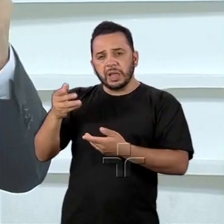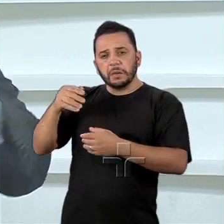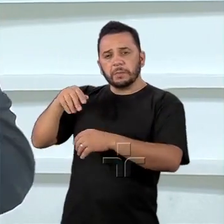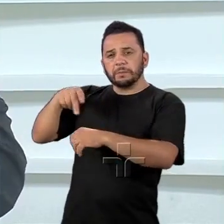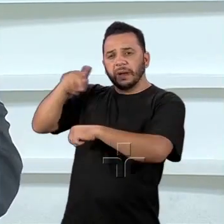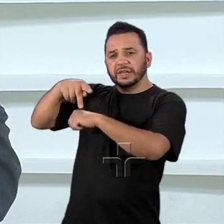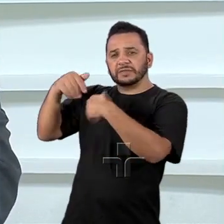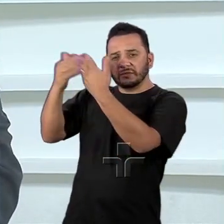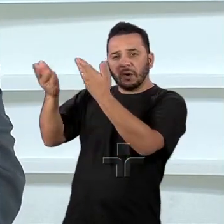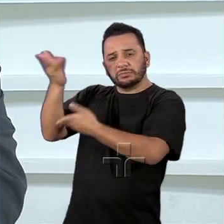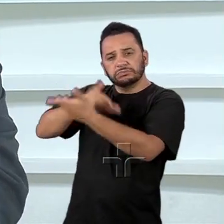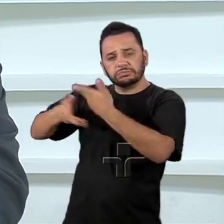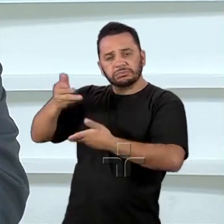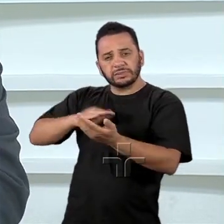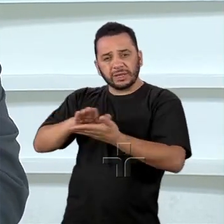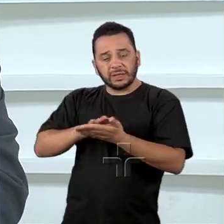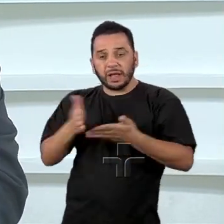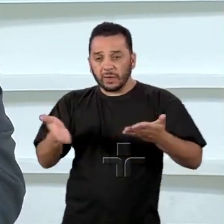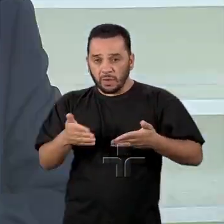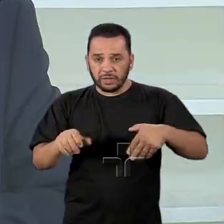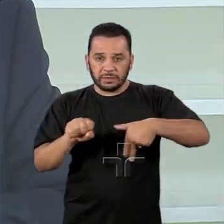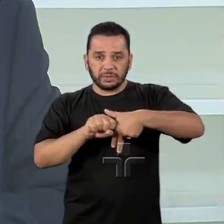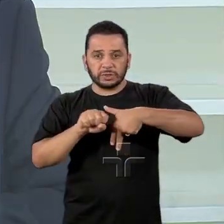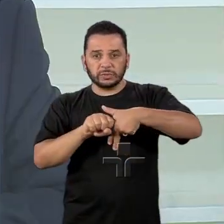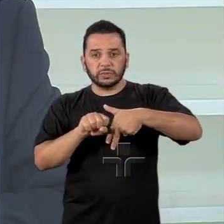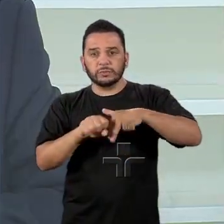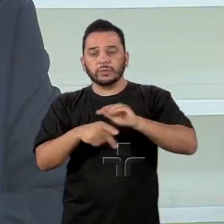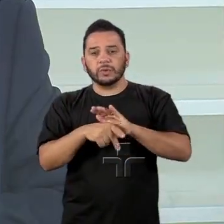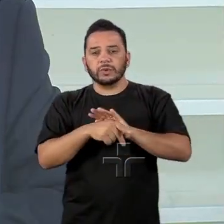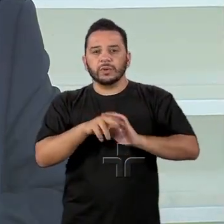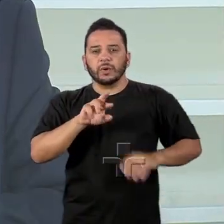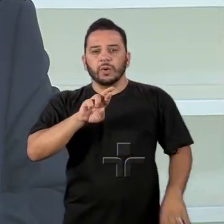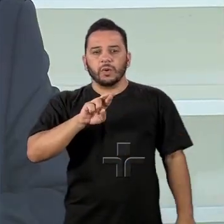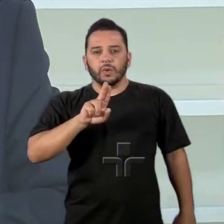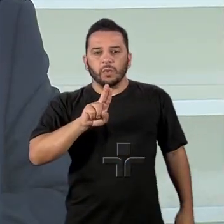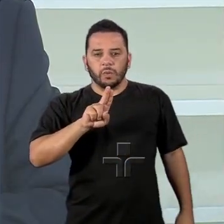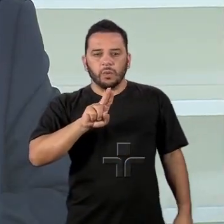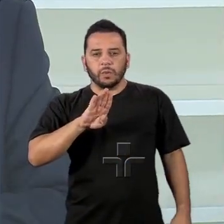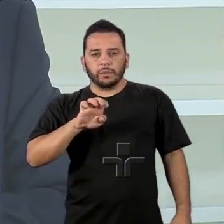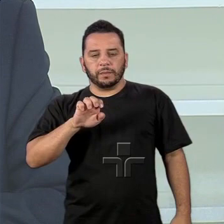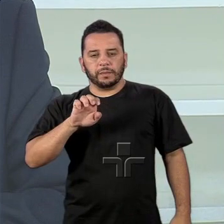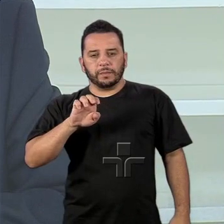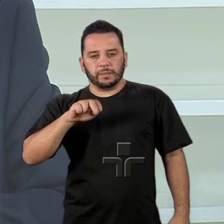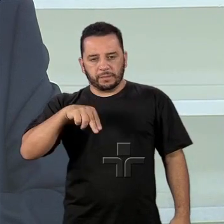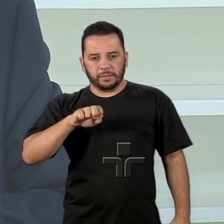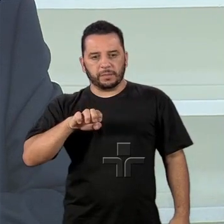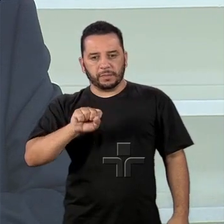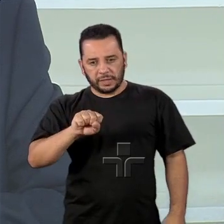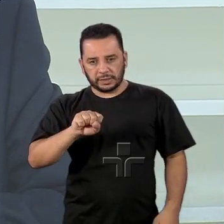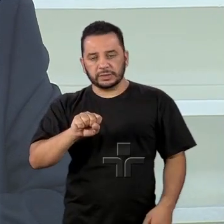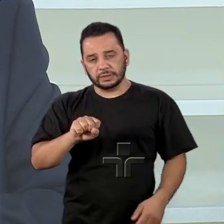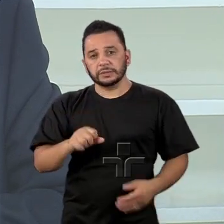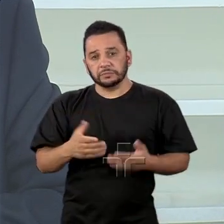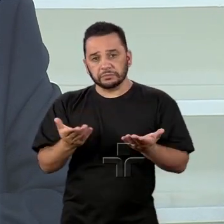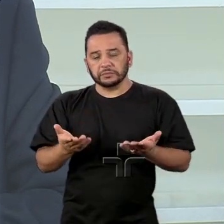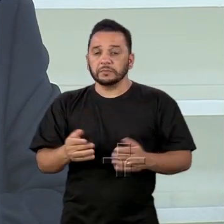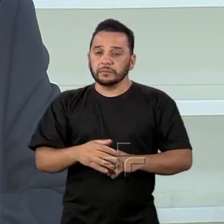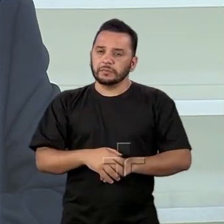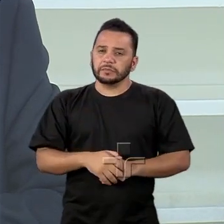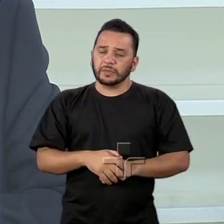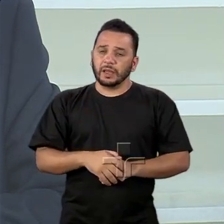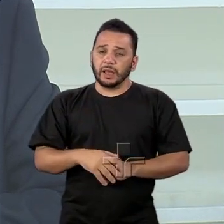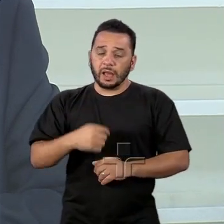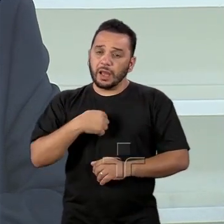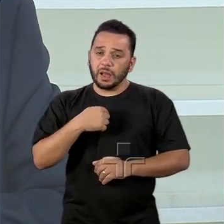o embaixador Rubens Barbosa. O o senhor acha desse artigo e desse comentário do ministro? Olha, lendo a